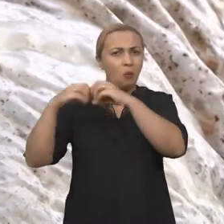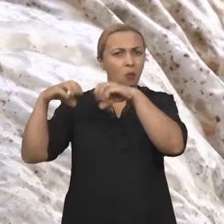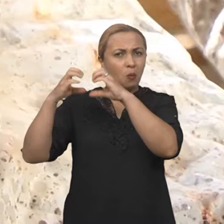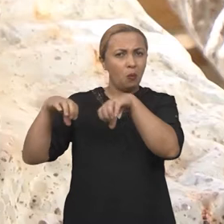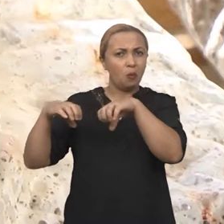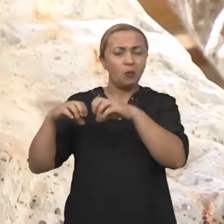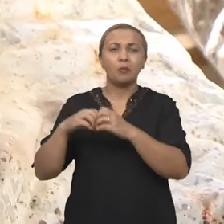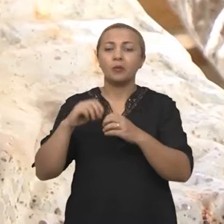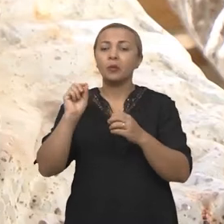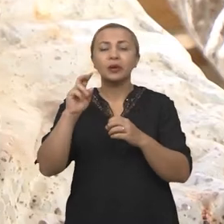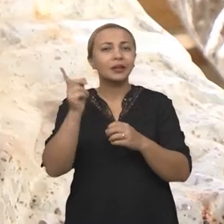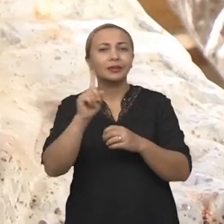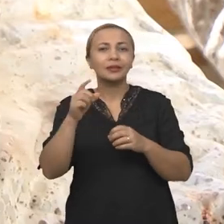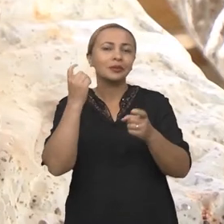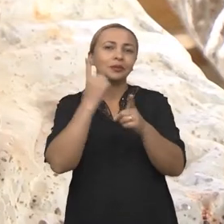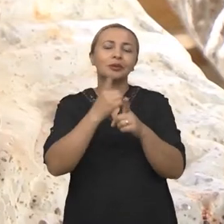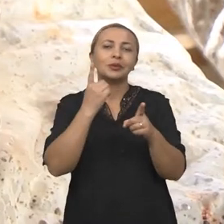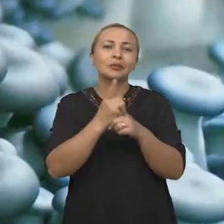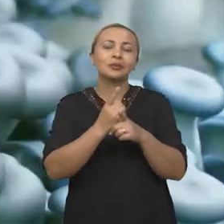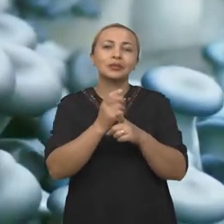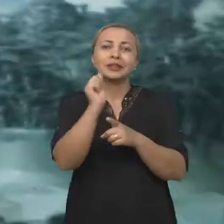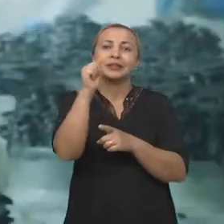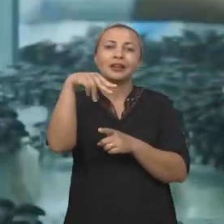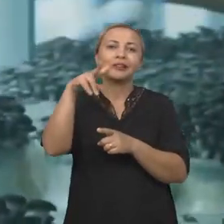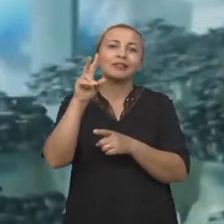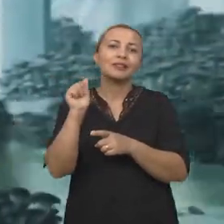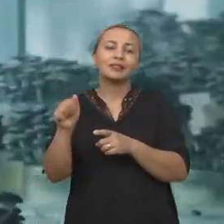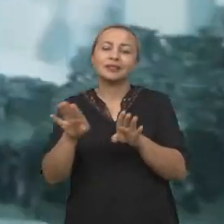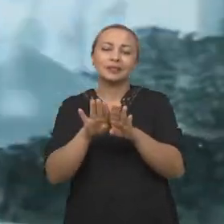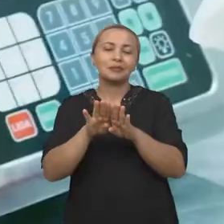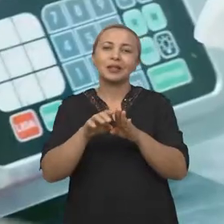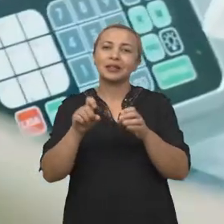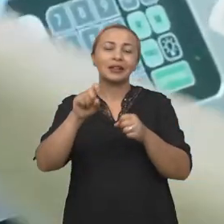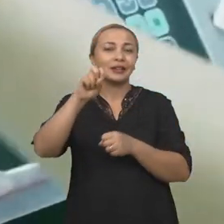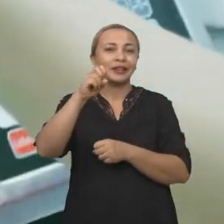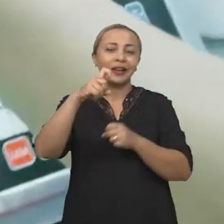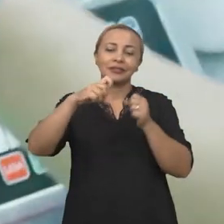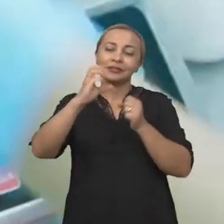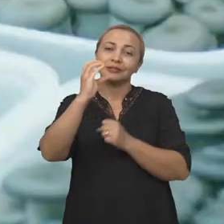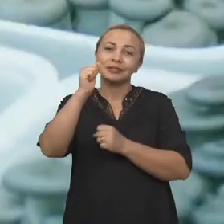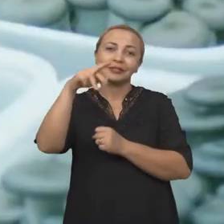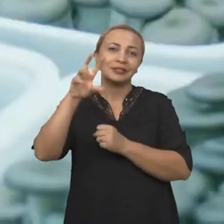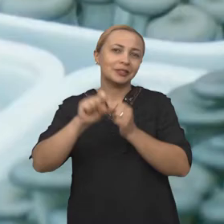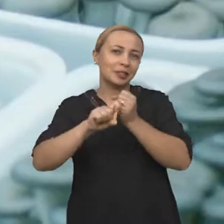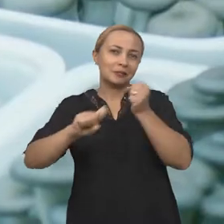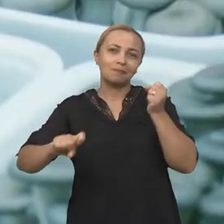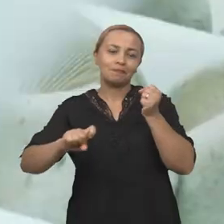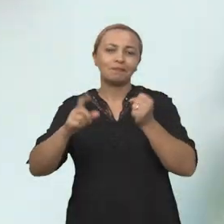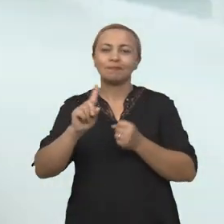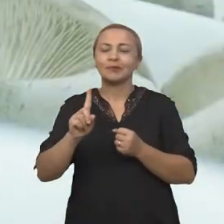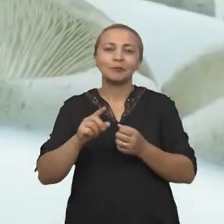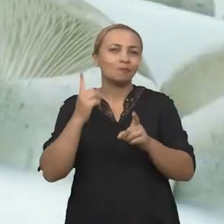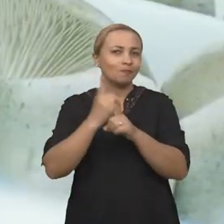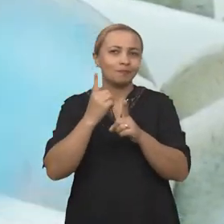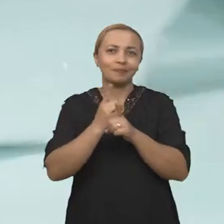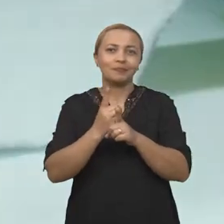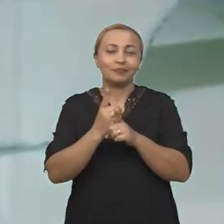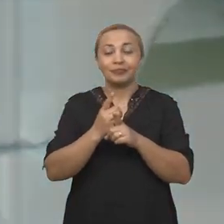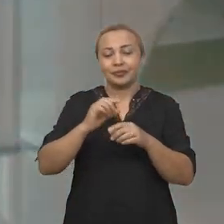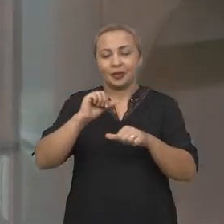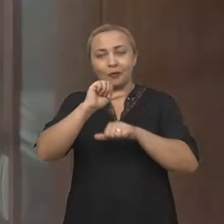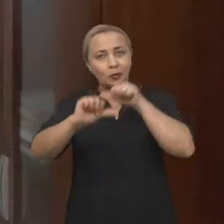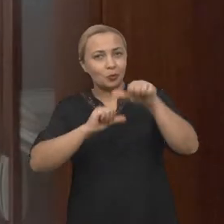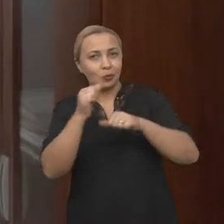encontra, por exemplo, na aveia e nem nas castanhas. Então, por isso, esse também foi o objetivo de substituir alguns